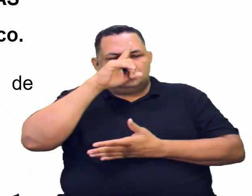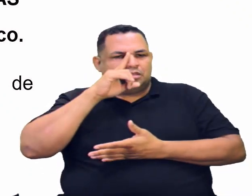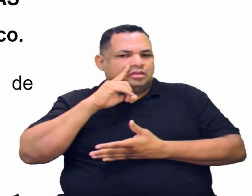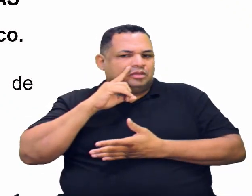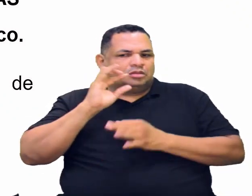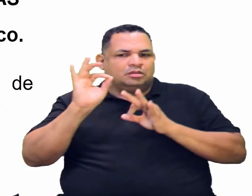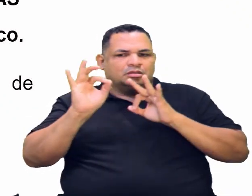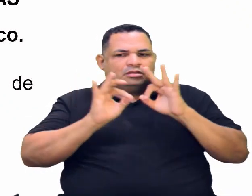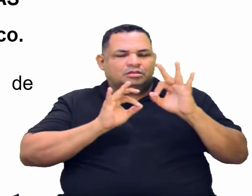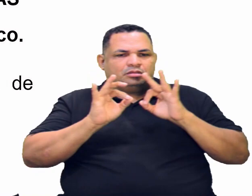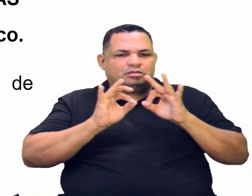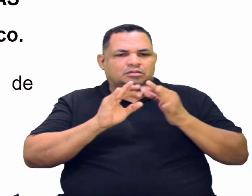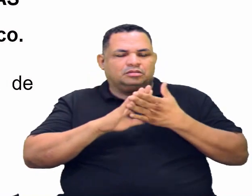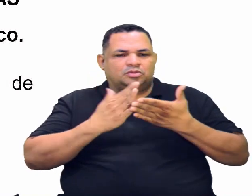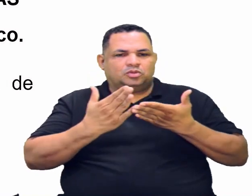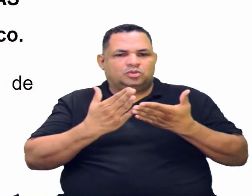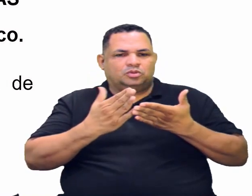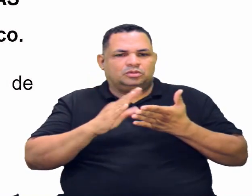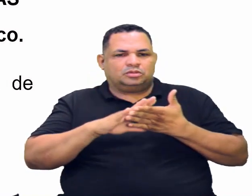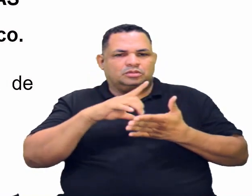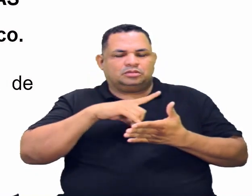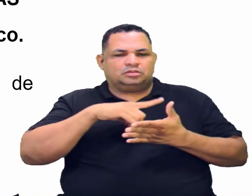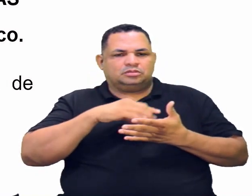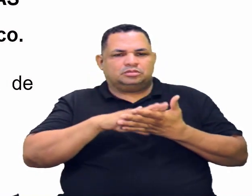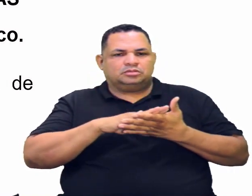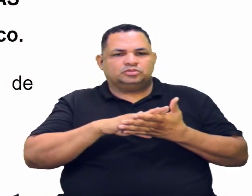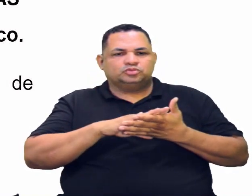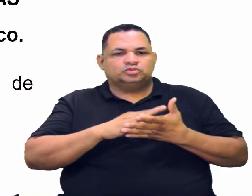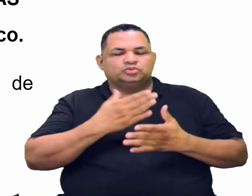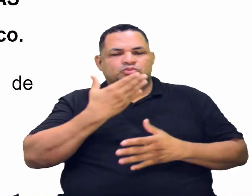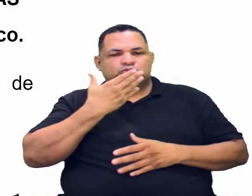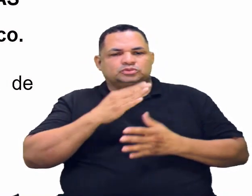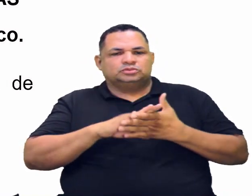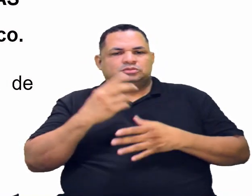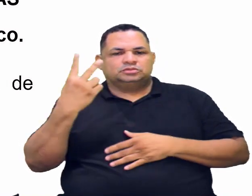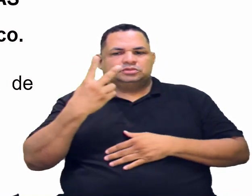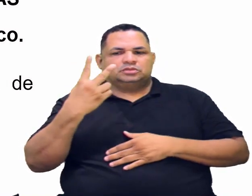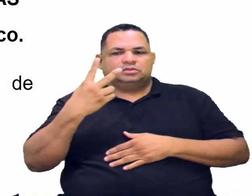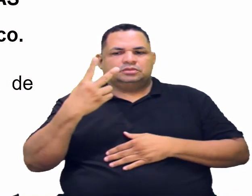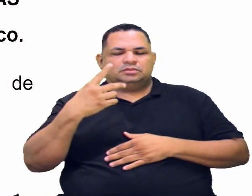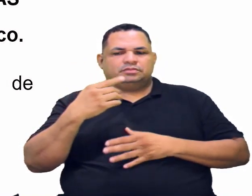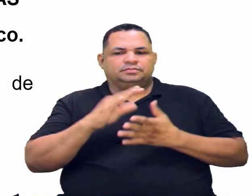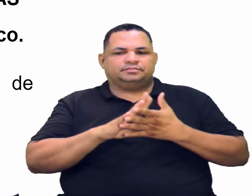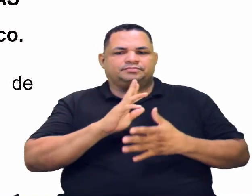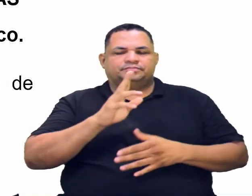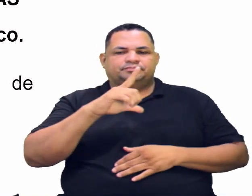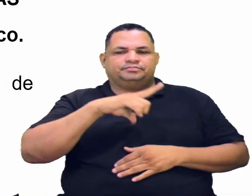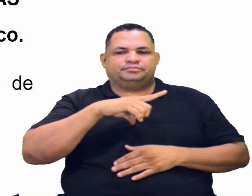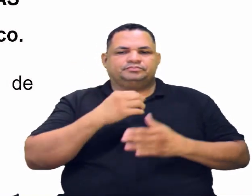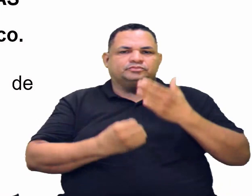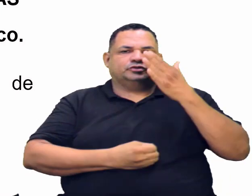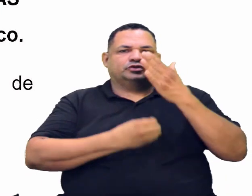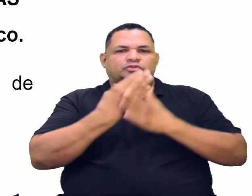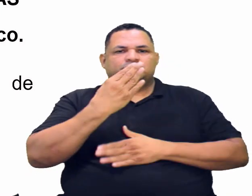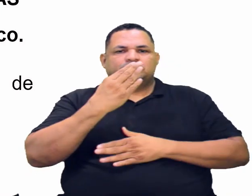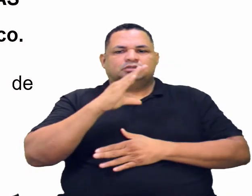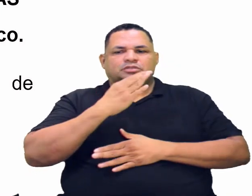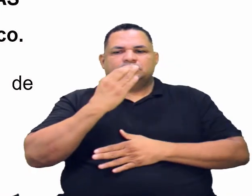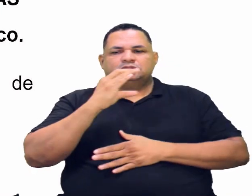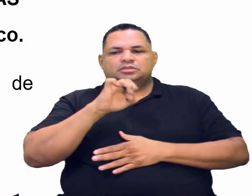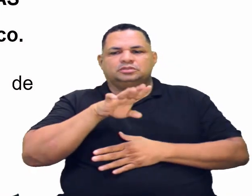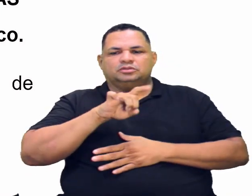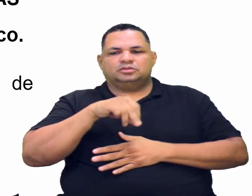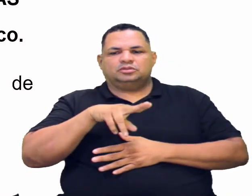que ser álcool do tipo secundário. O álcool secundário sempre vai dar cetona no final, quando ele